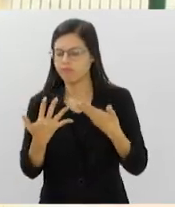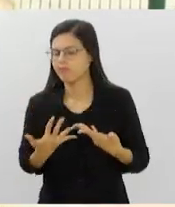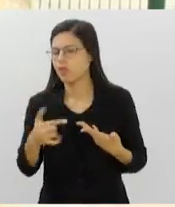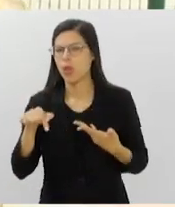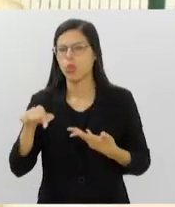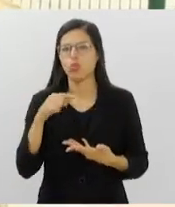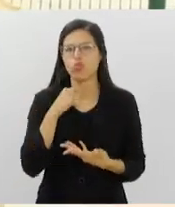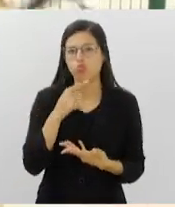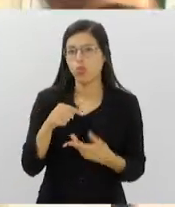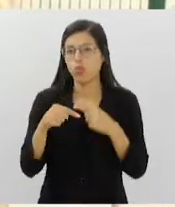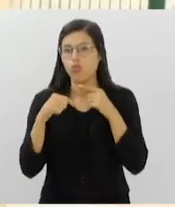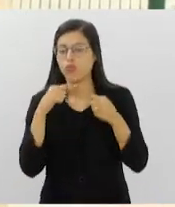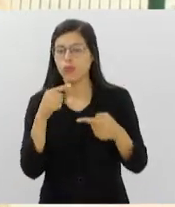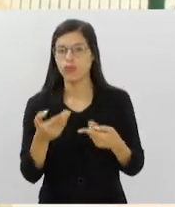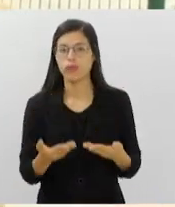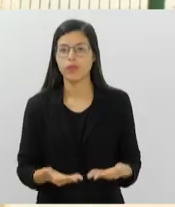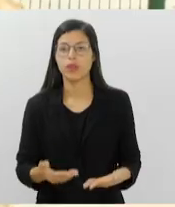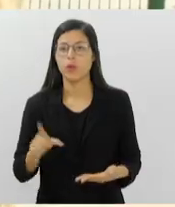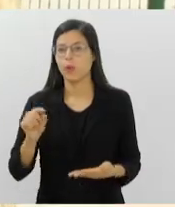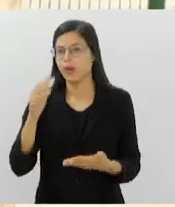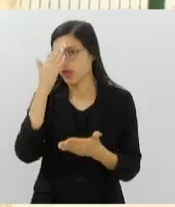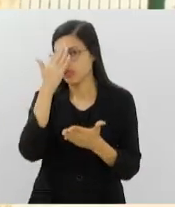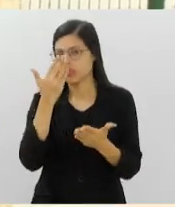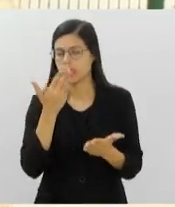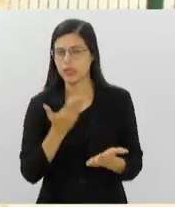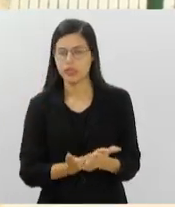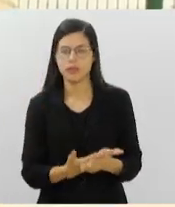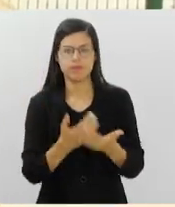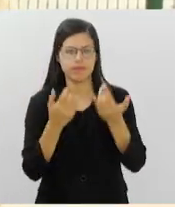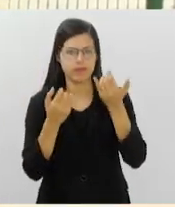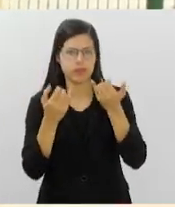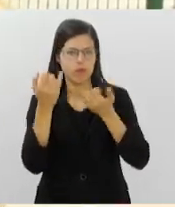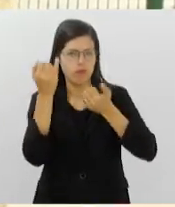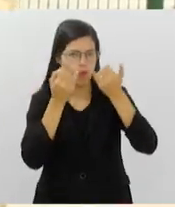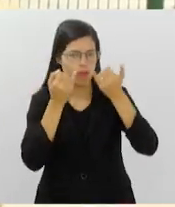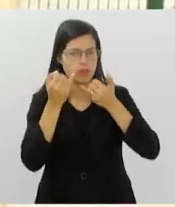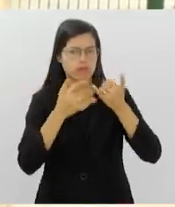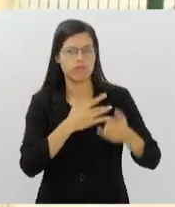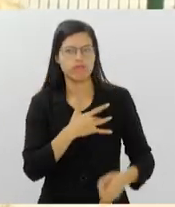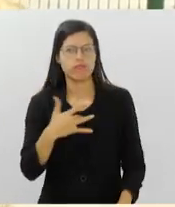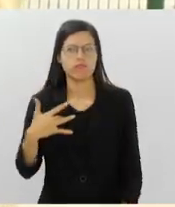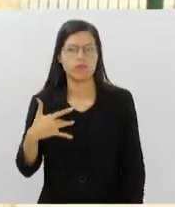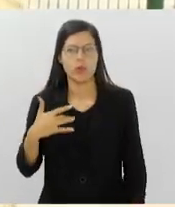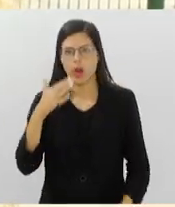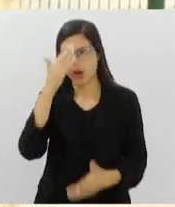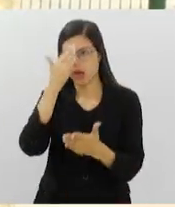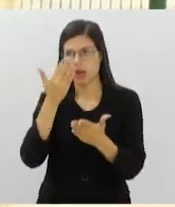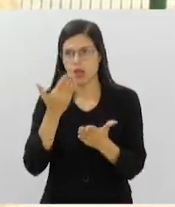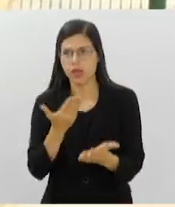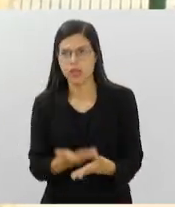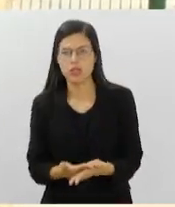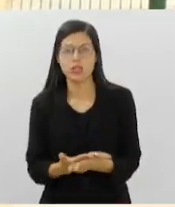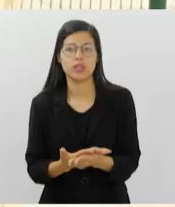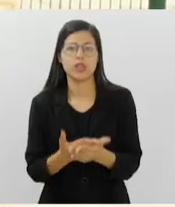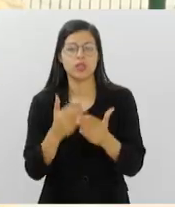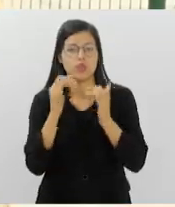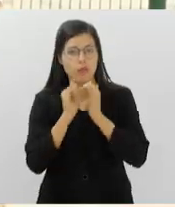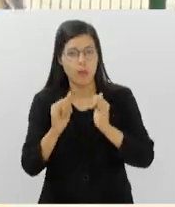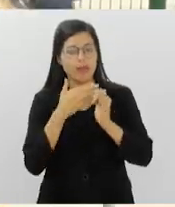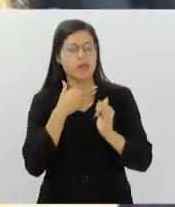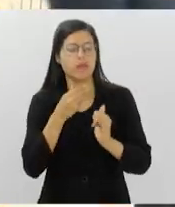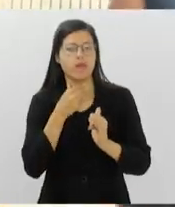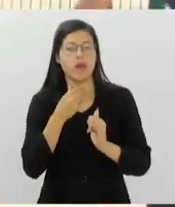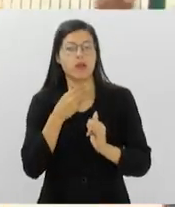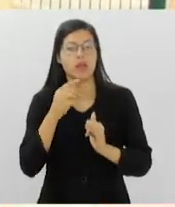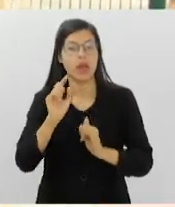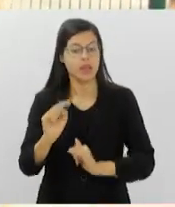as suas dúvidas, ouvir o que eles acreditam sobre a informação em saúde ou o que eles acreditam de desinformação em saúde, para